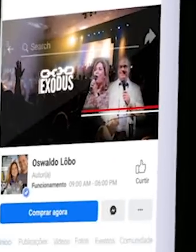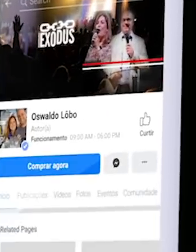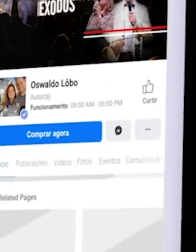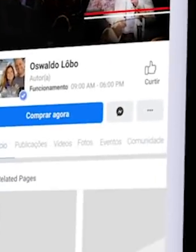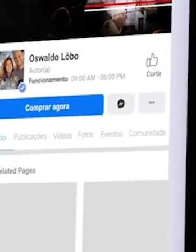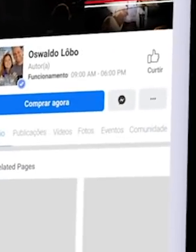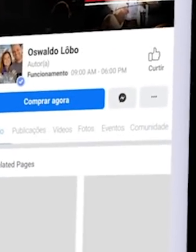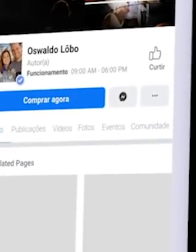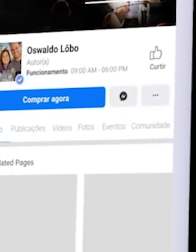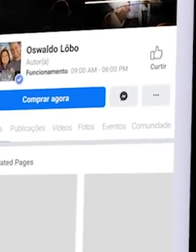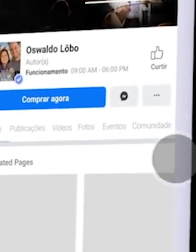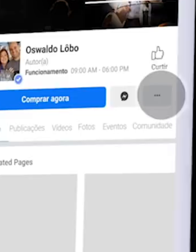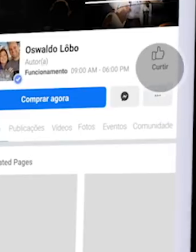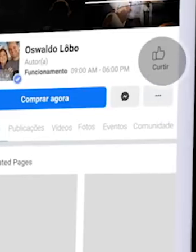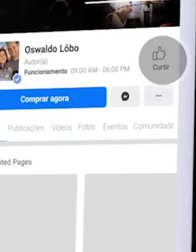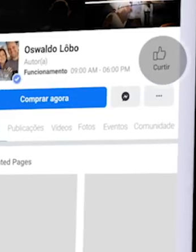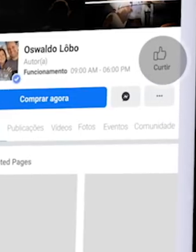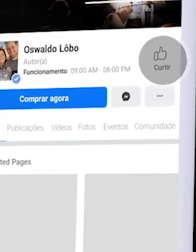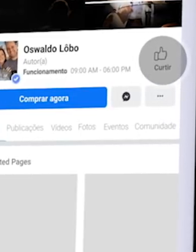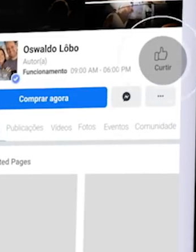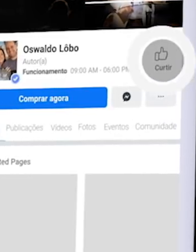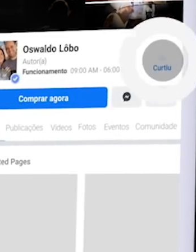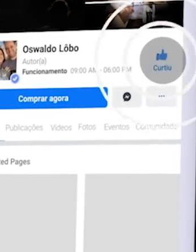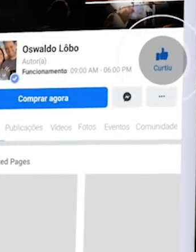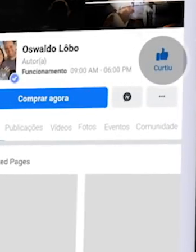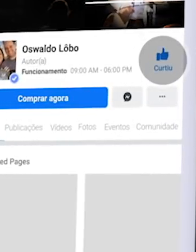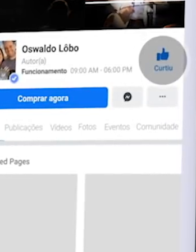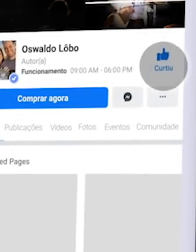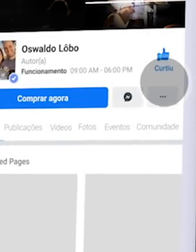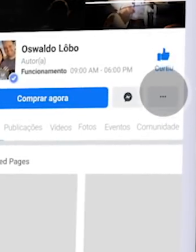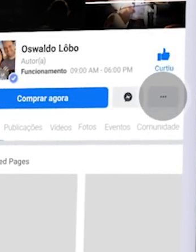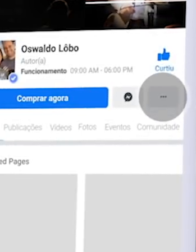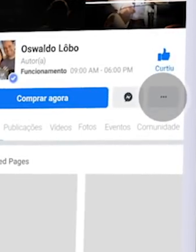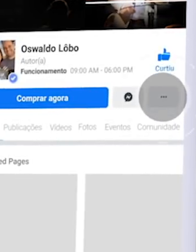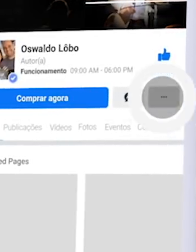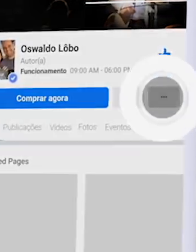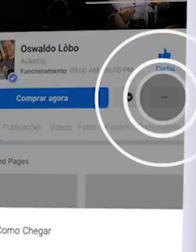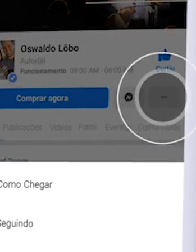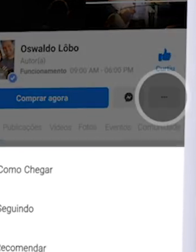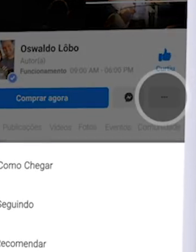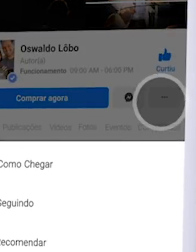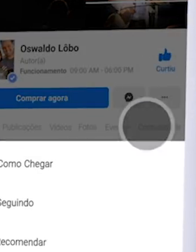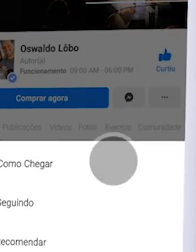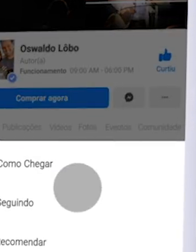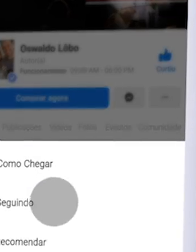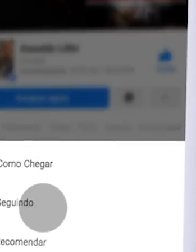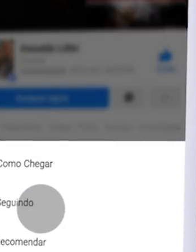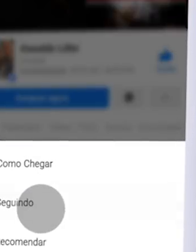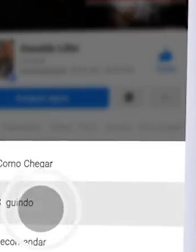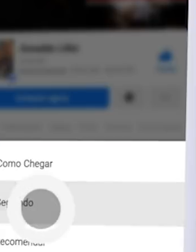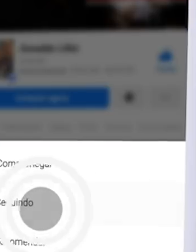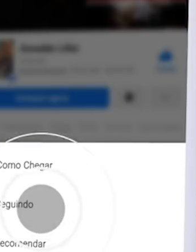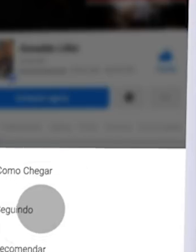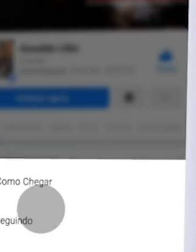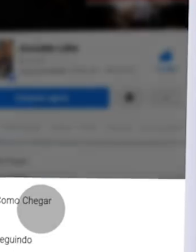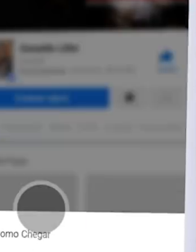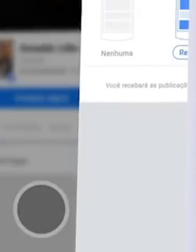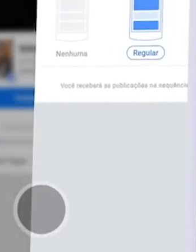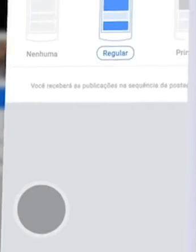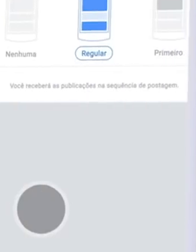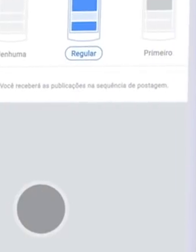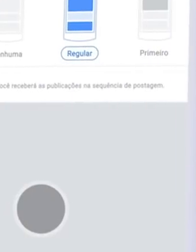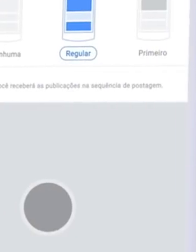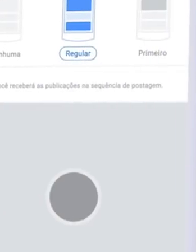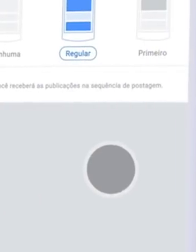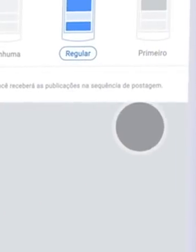prevalecem, contra esse poder, da igreja do Senhor, que tem através da oração, em nome de Jesus, então, querido,